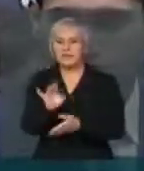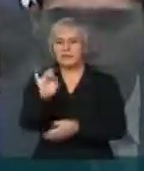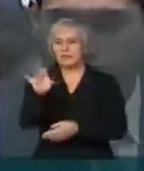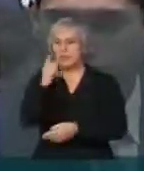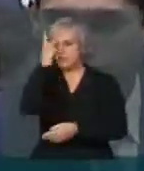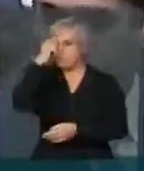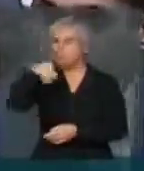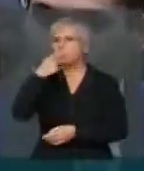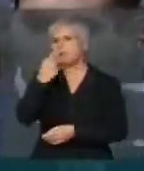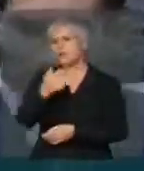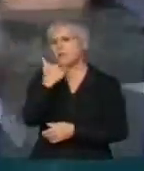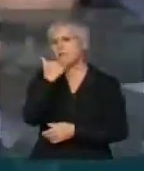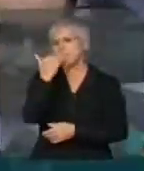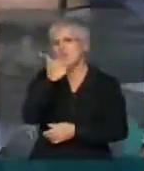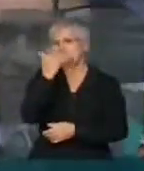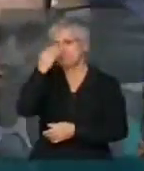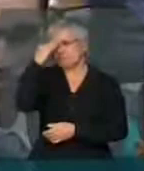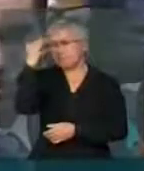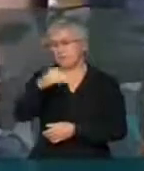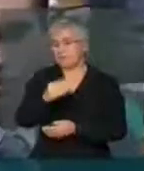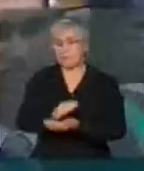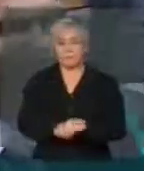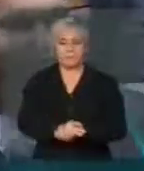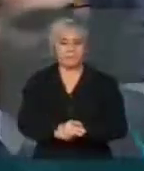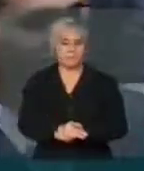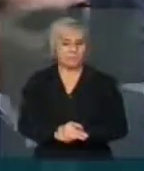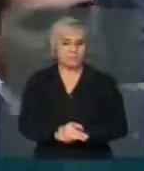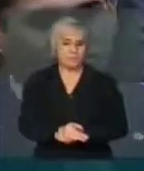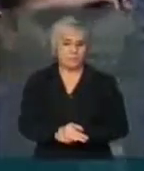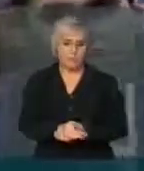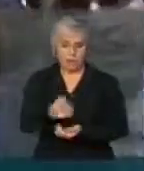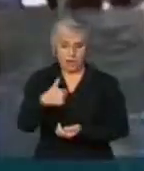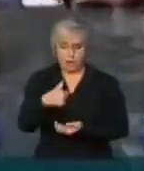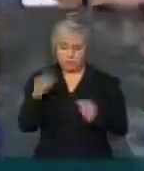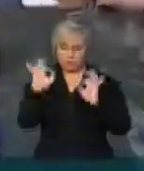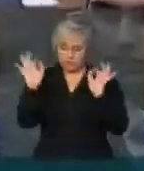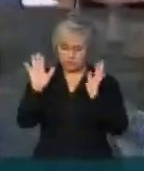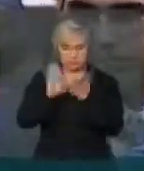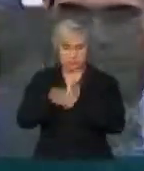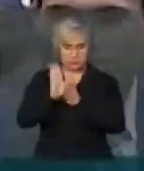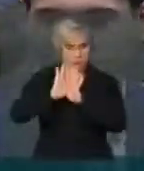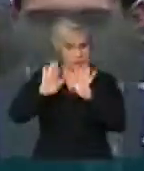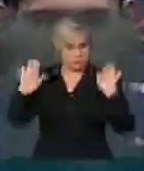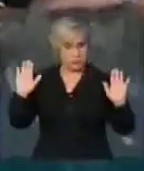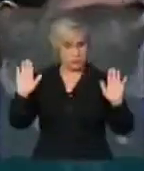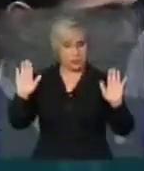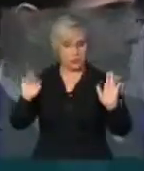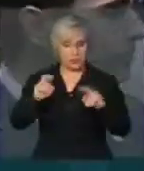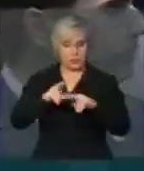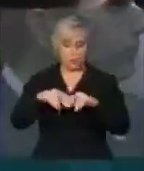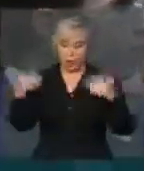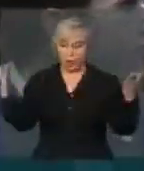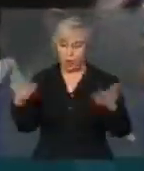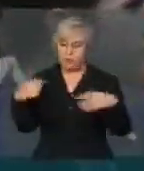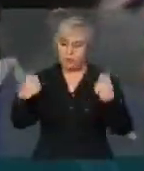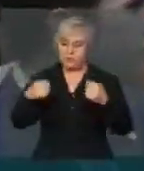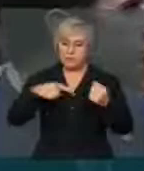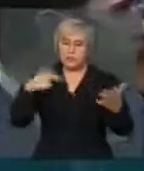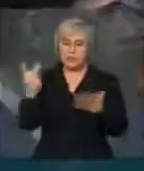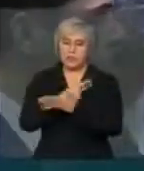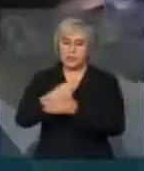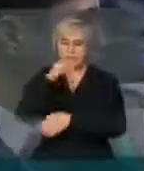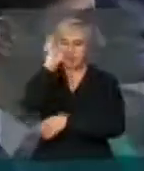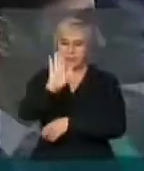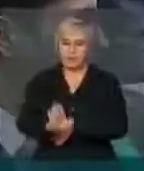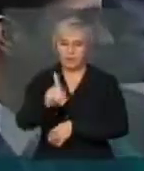considerem. Eu não me considero nada disso. O que deveria estar acontecendo no Brasil é o